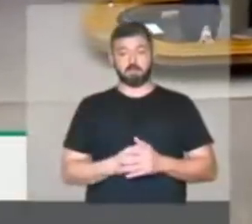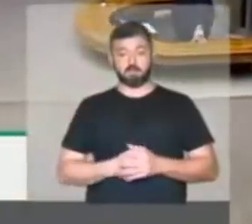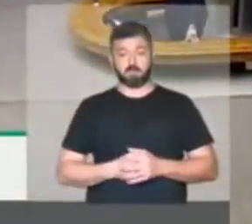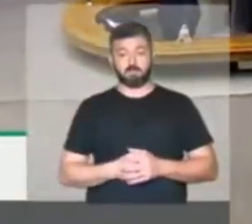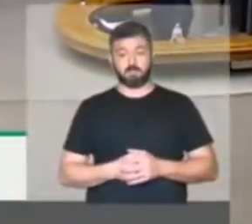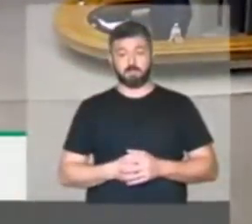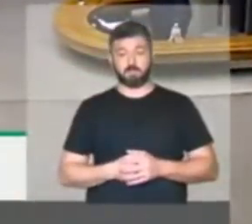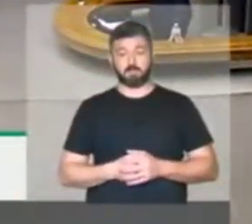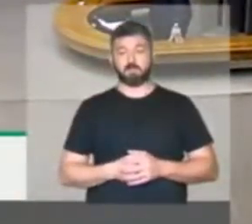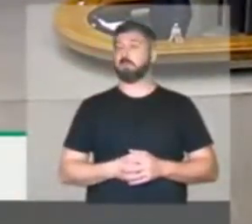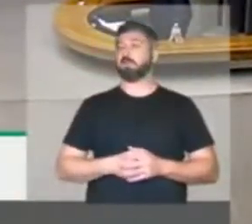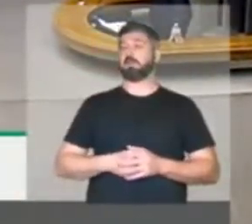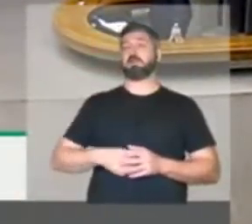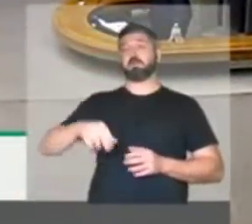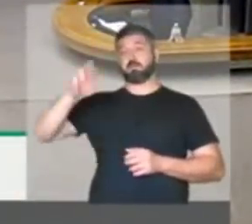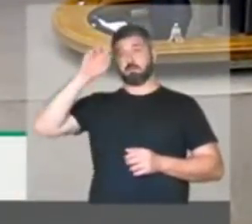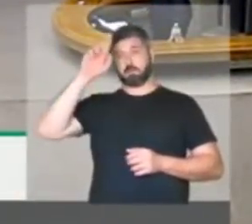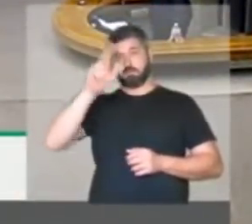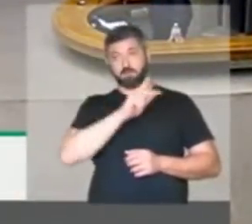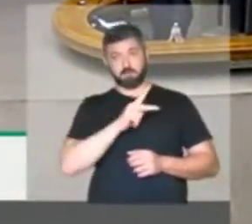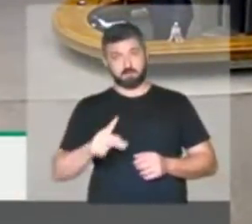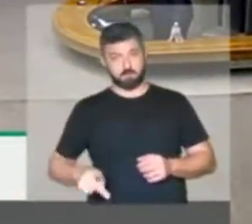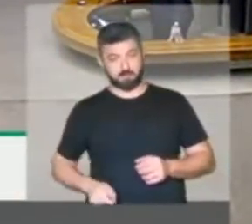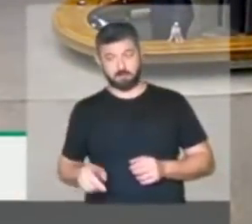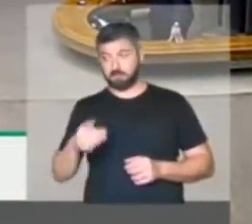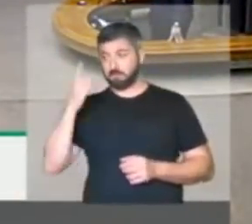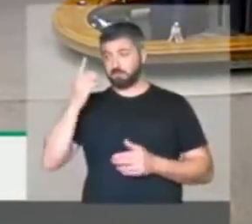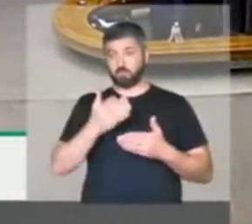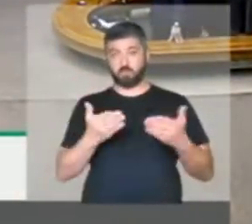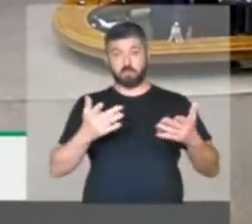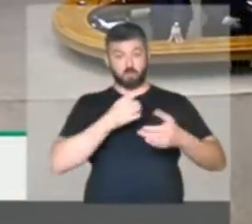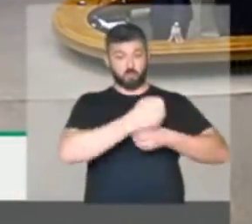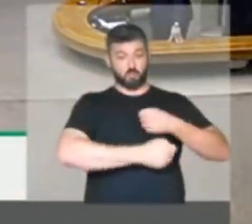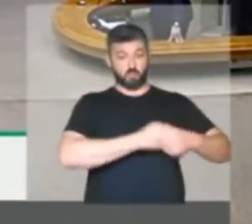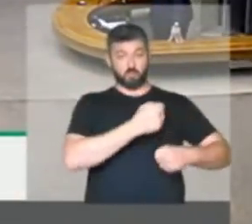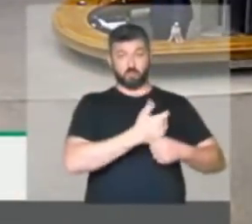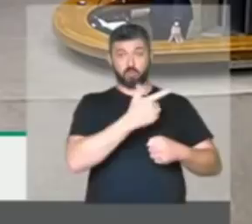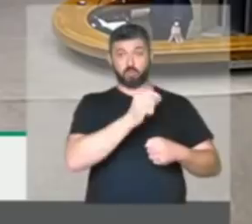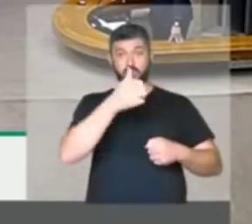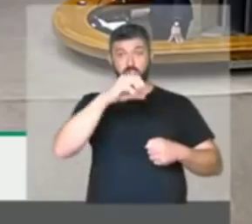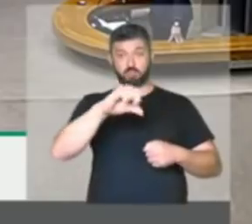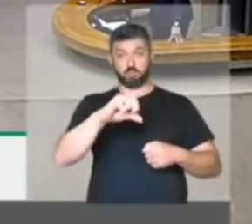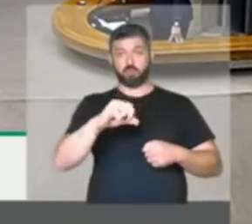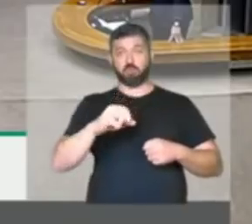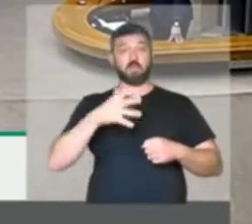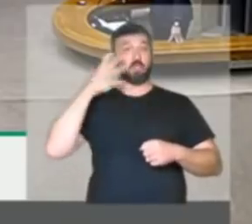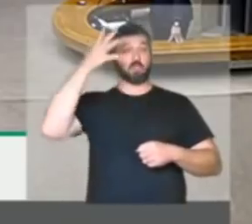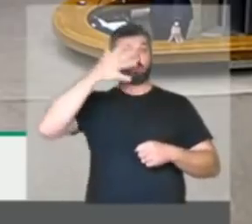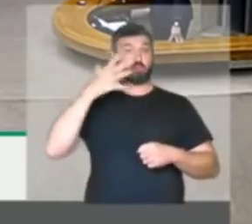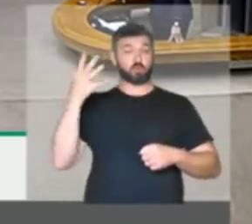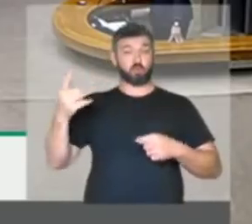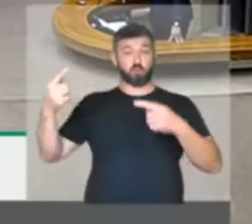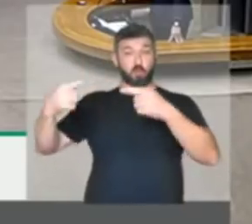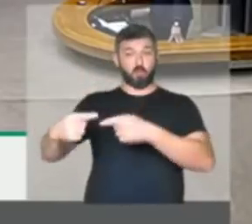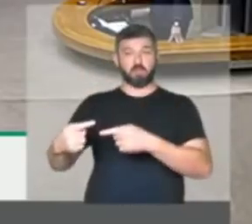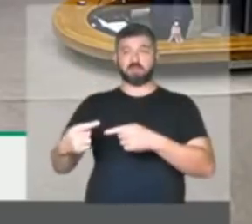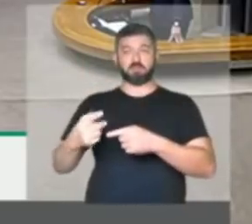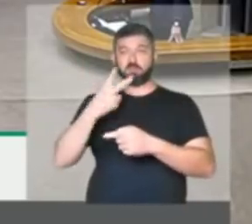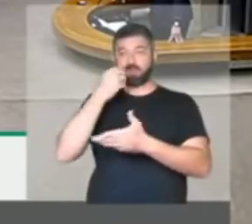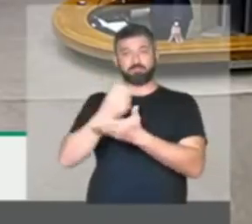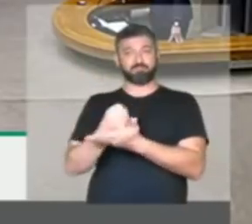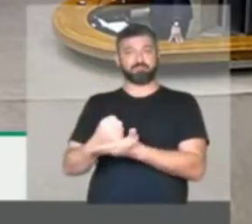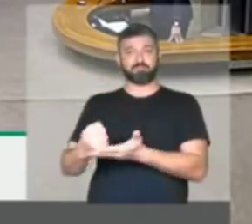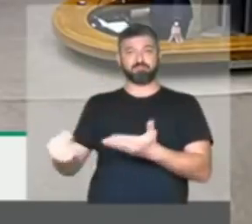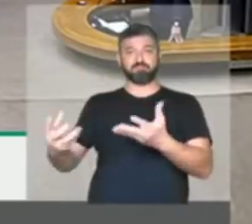Senhor presidente, senhores deputados, 2019 foi o ano em que o discurso oposicionista caiu por terra.